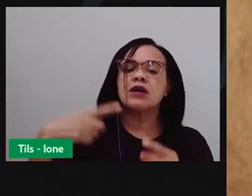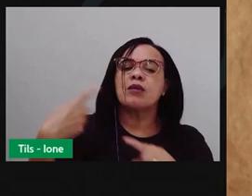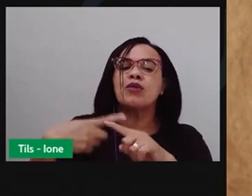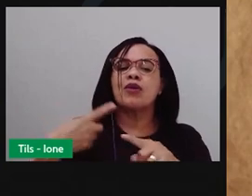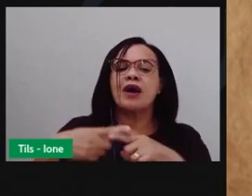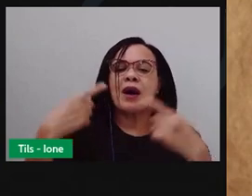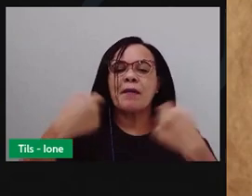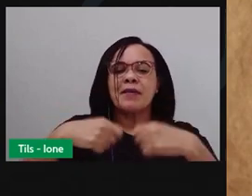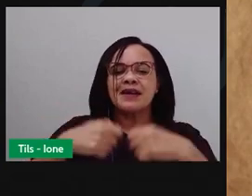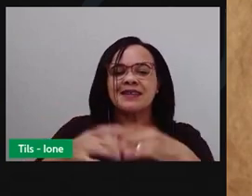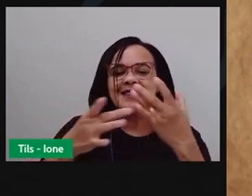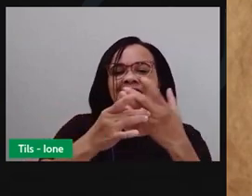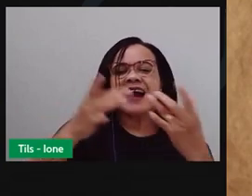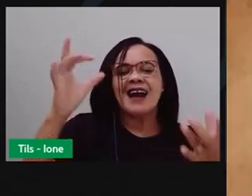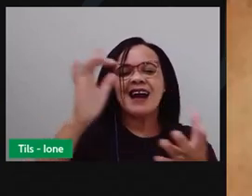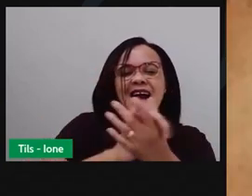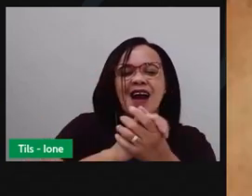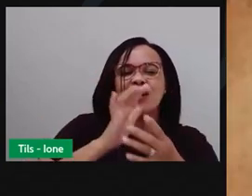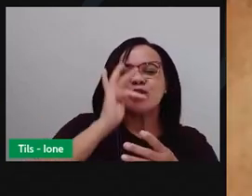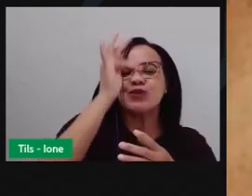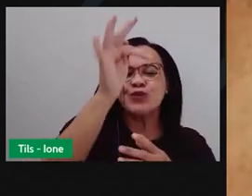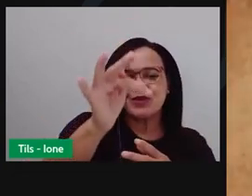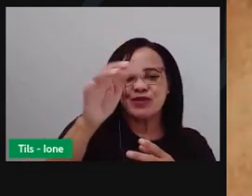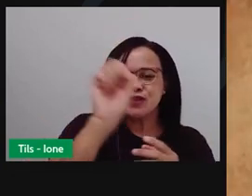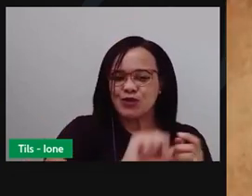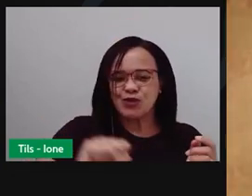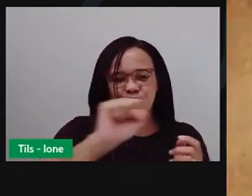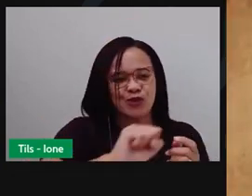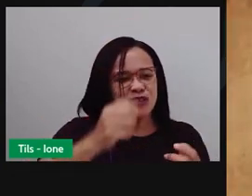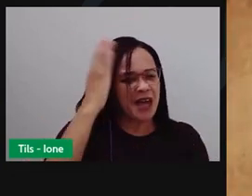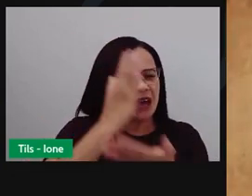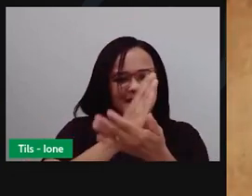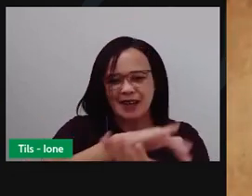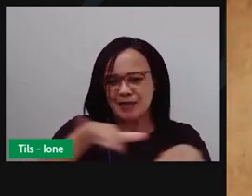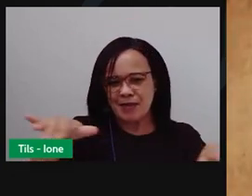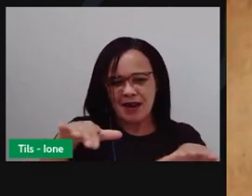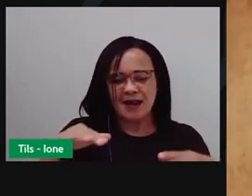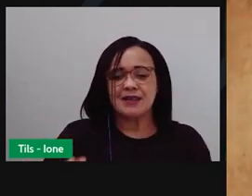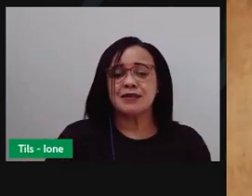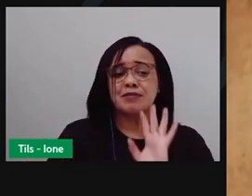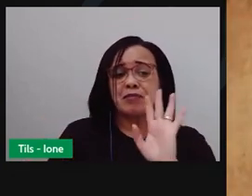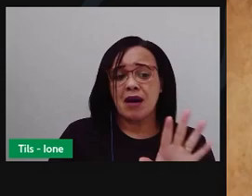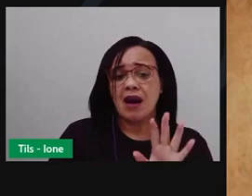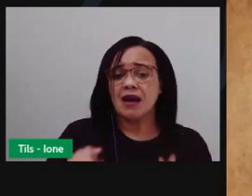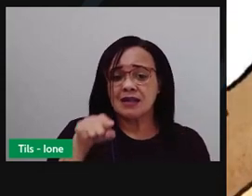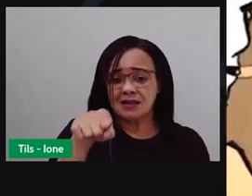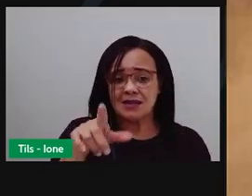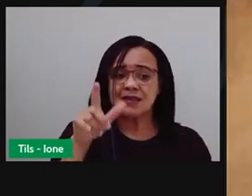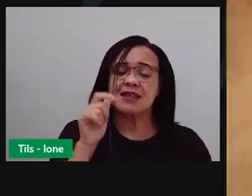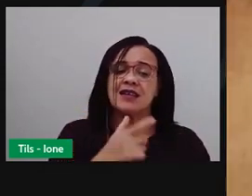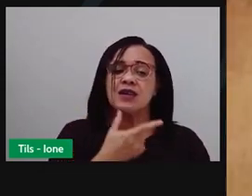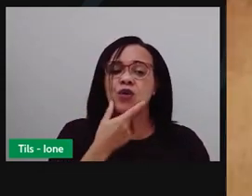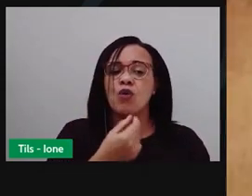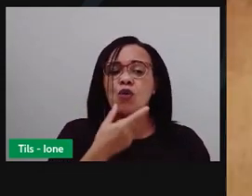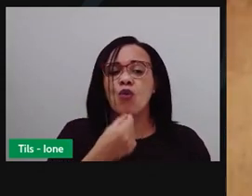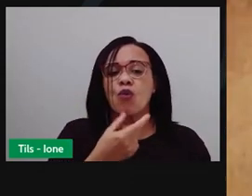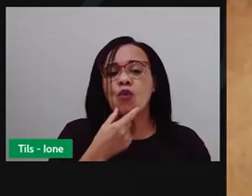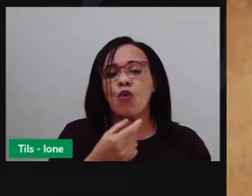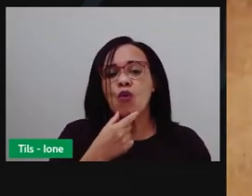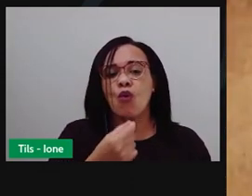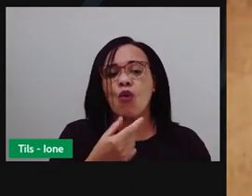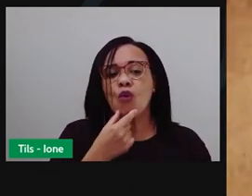o pretendente para dar cabo da solteirice. Ou seja, o dia do santo, mas quem ganha presente, ou melhor,